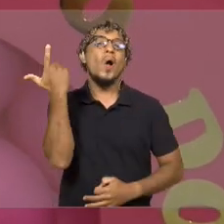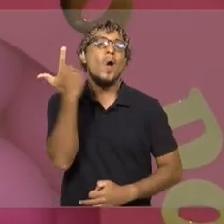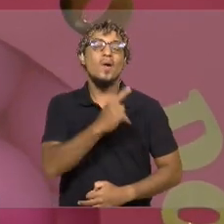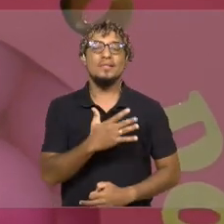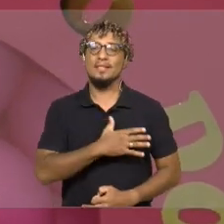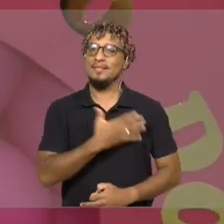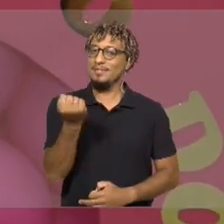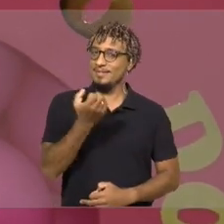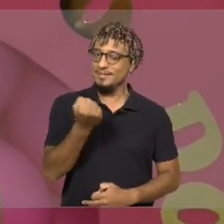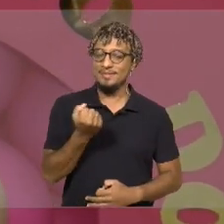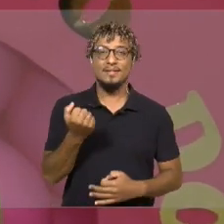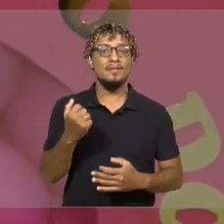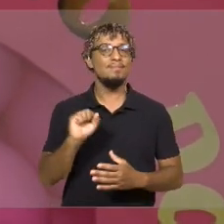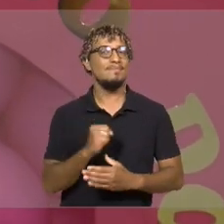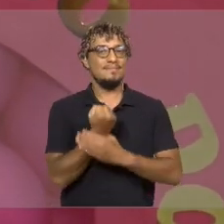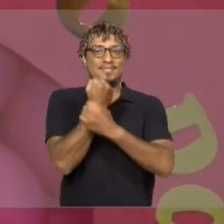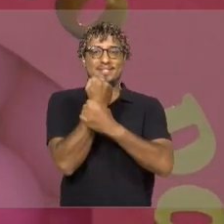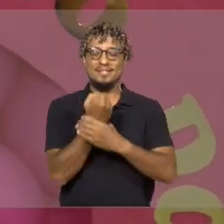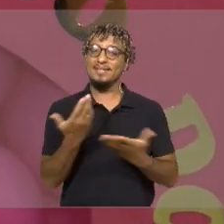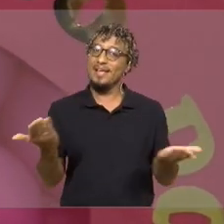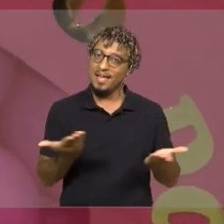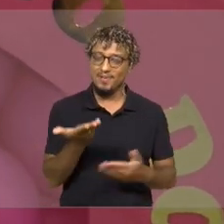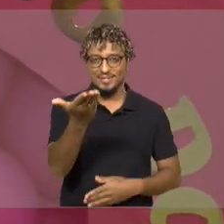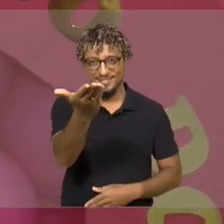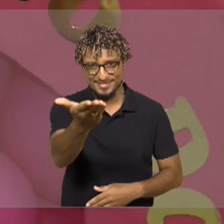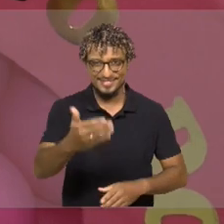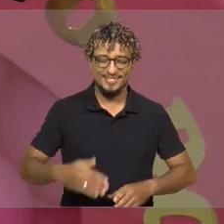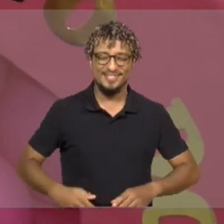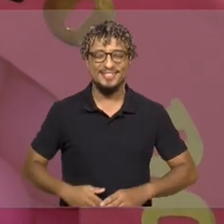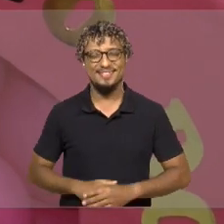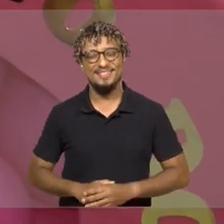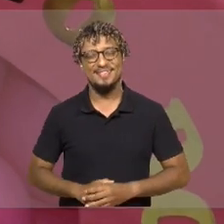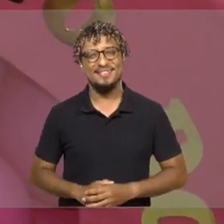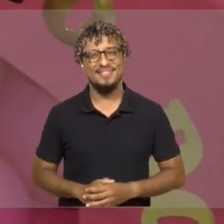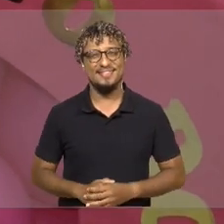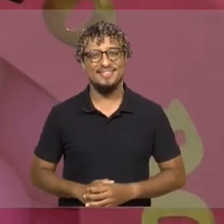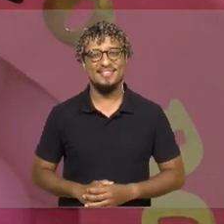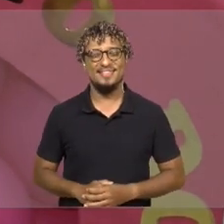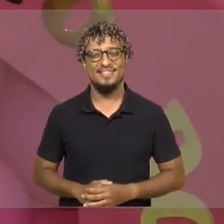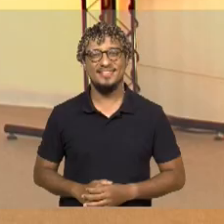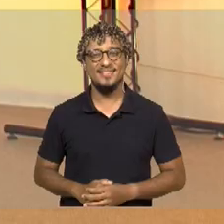aconteça com segurança. Eu volto com você no JTV Ufoma.